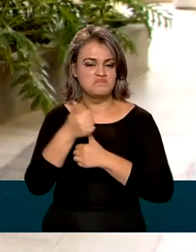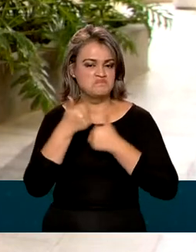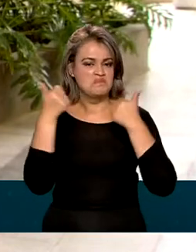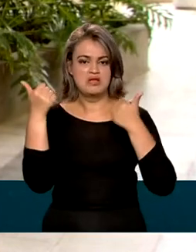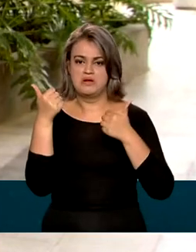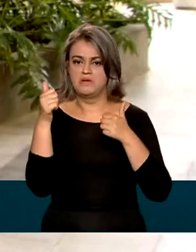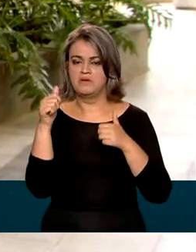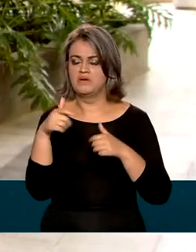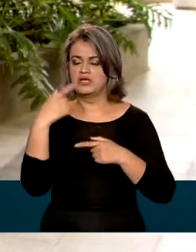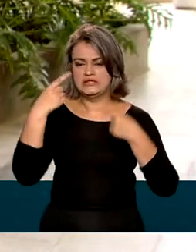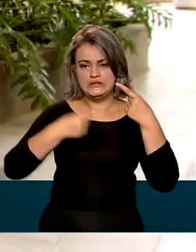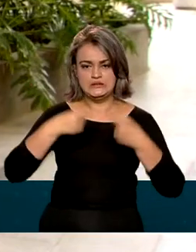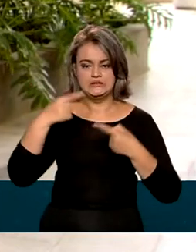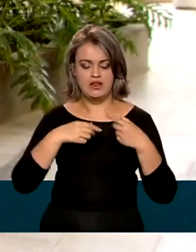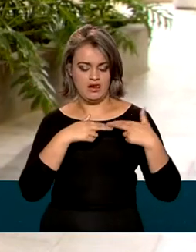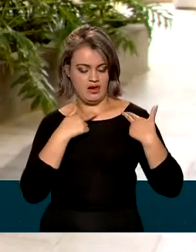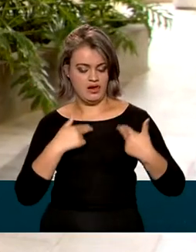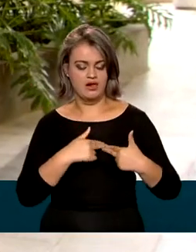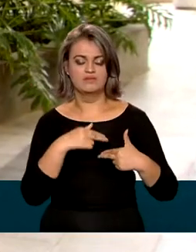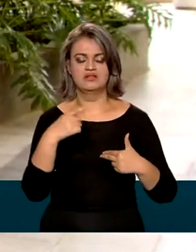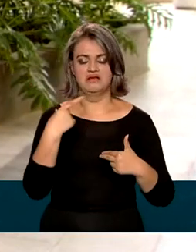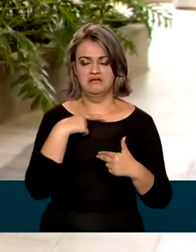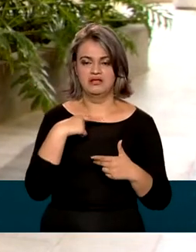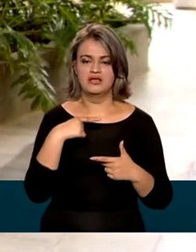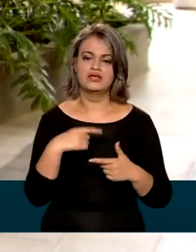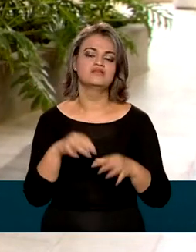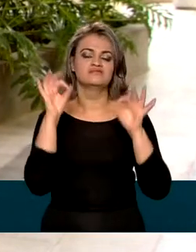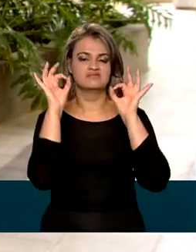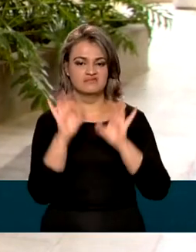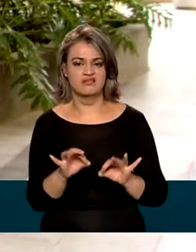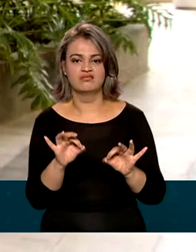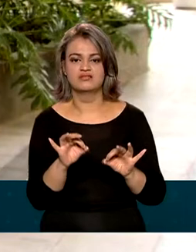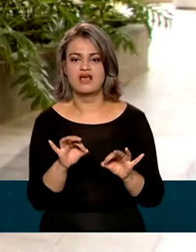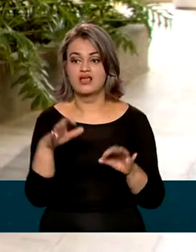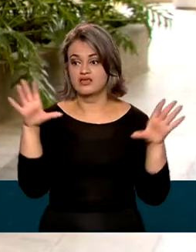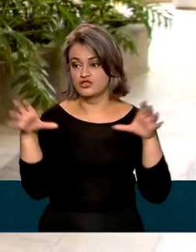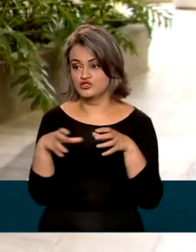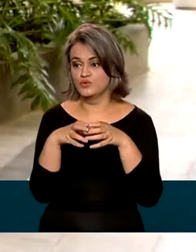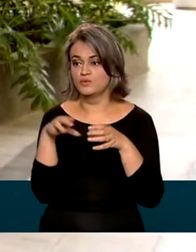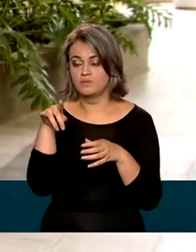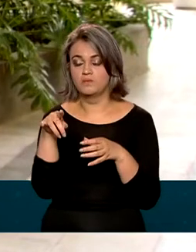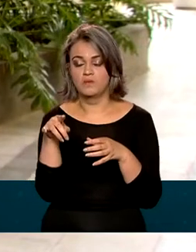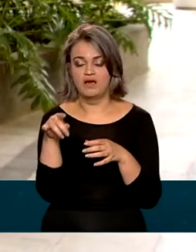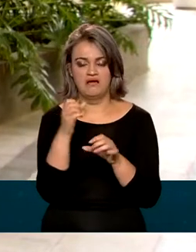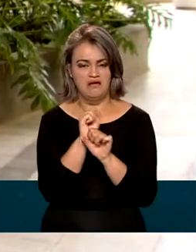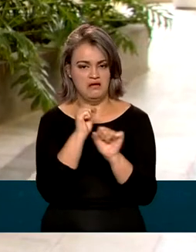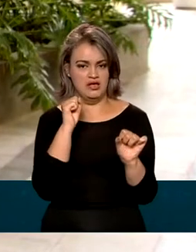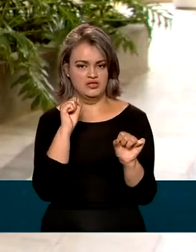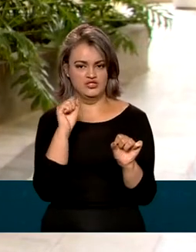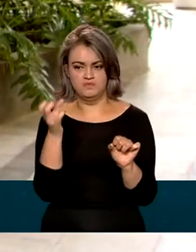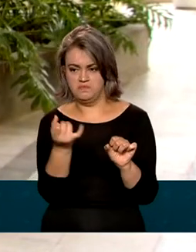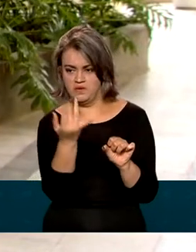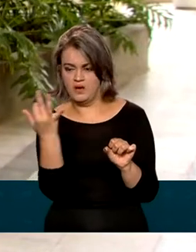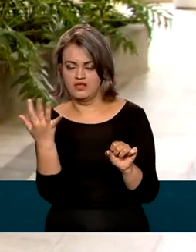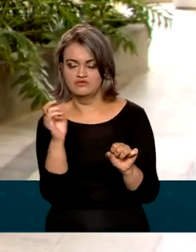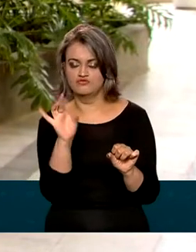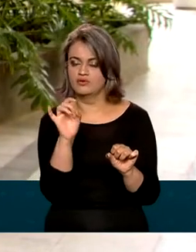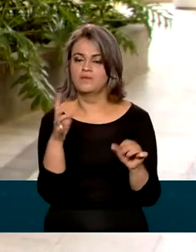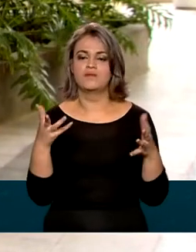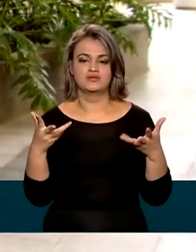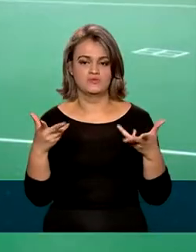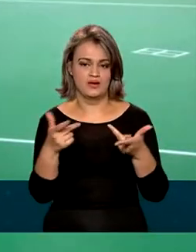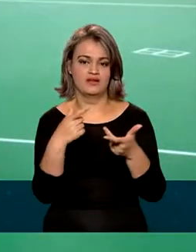do mundo, brigando por medalha. E eu tenho certeza que essa equipe não é só grande em quantitativo, mas em